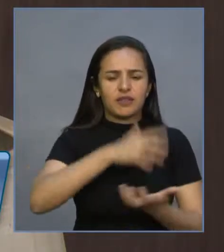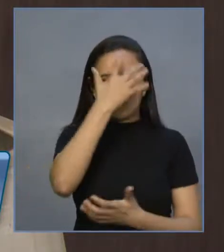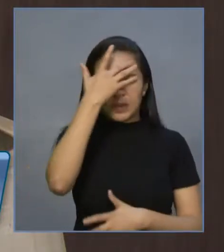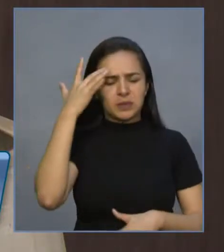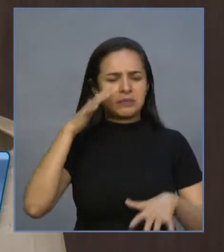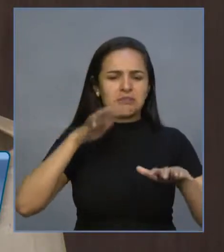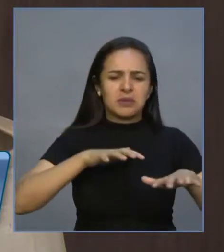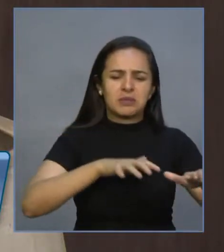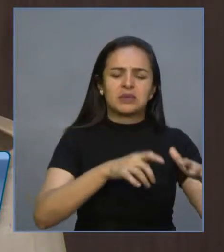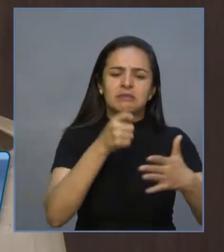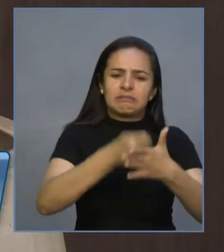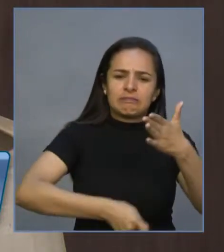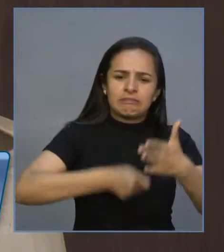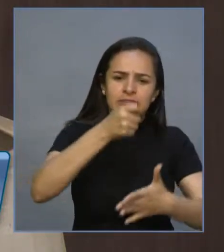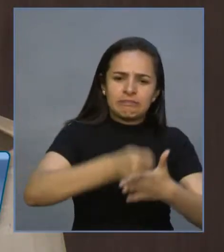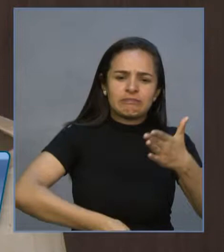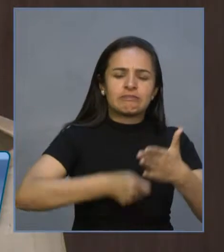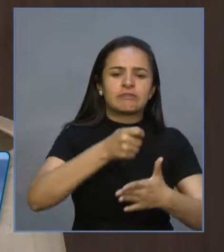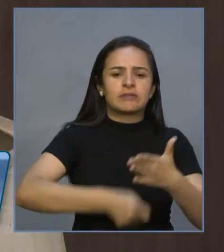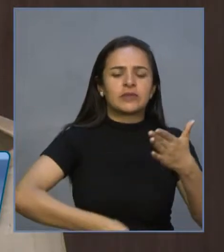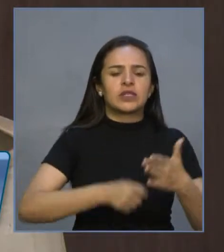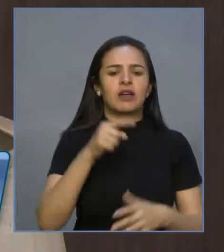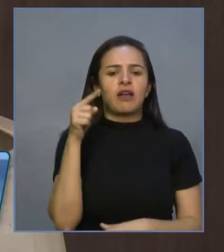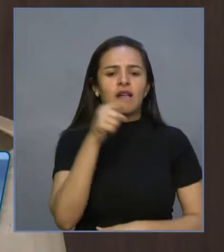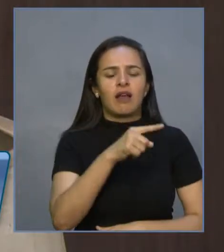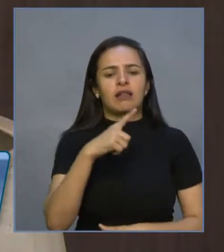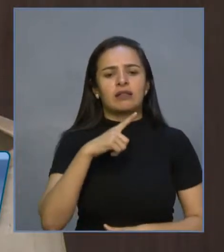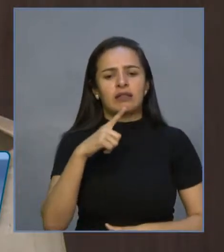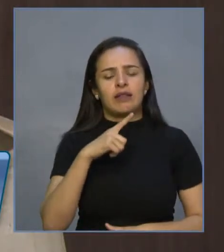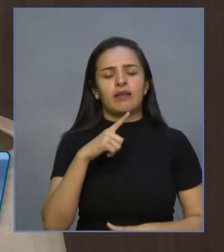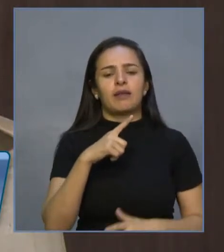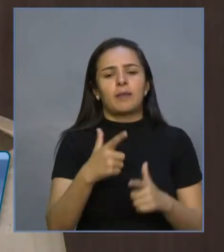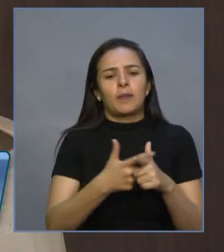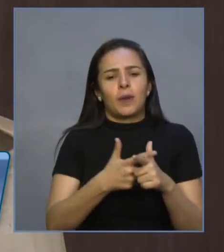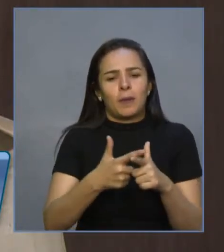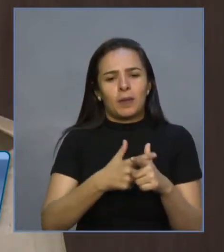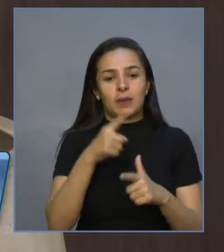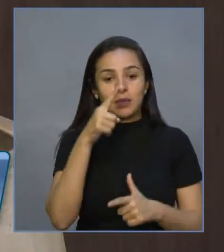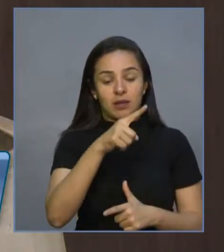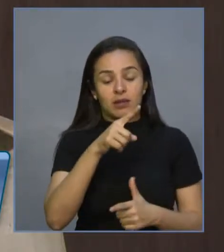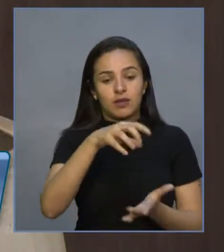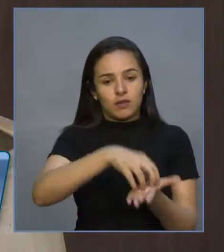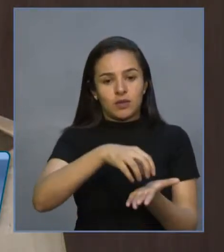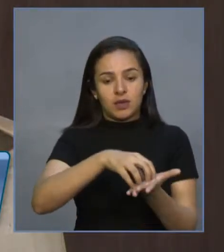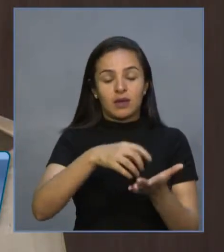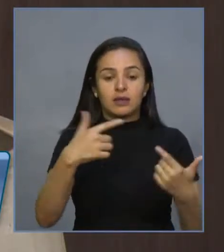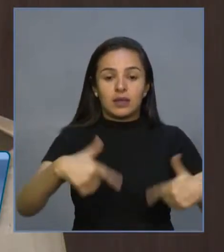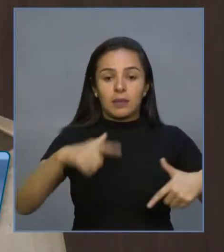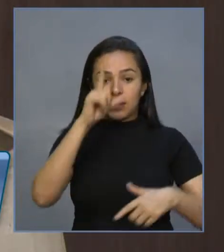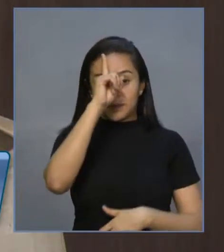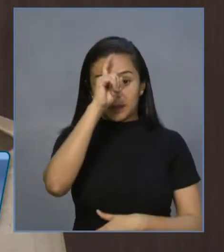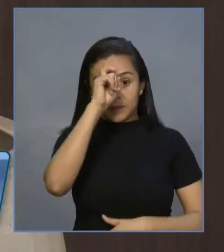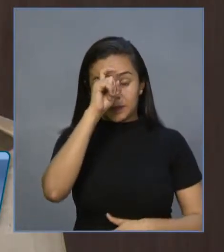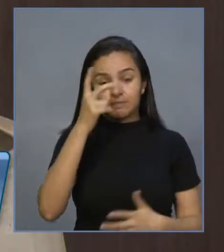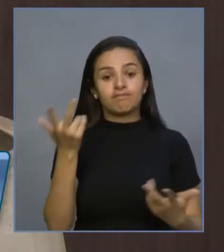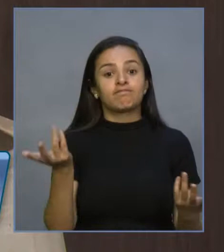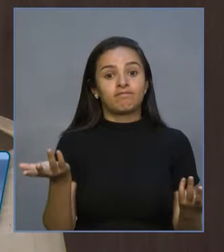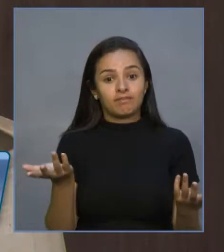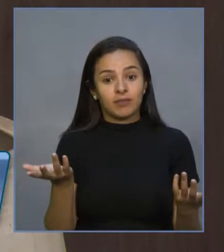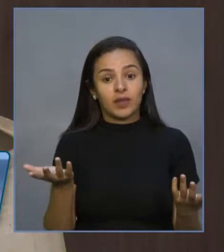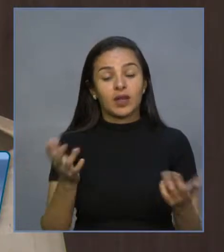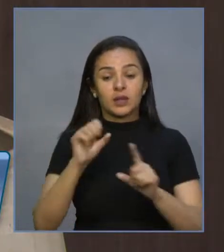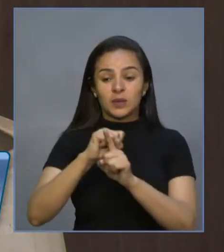agressão com os funcionários, porque a população continua aflita à